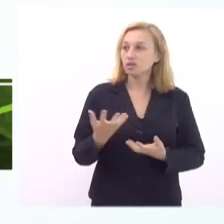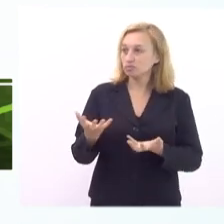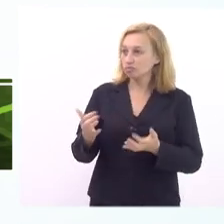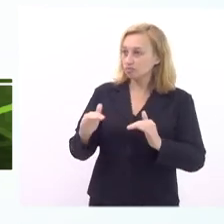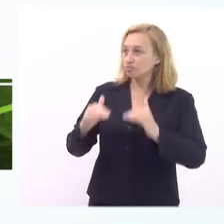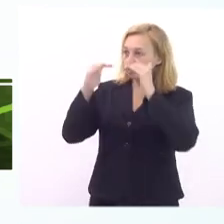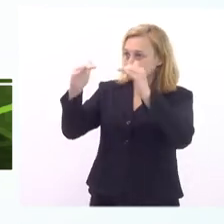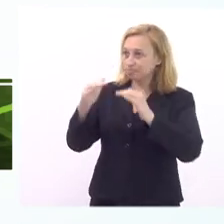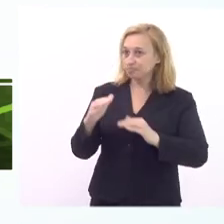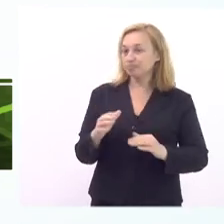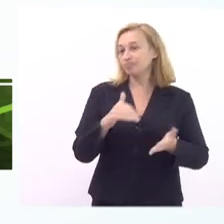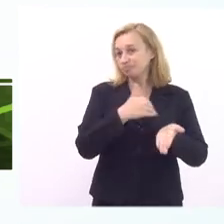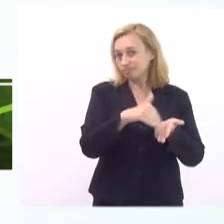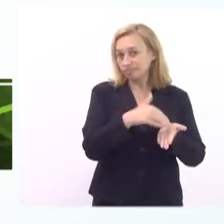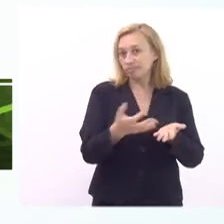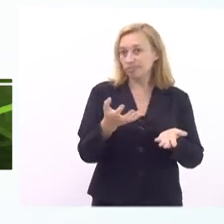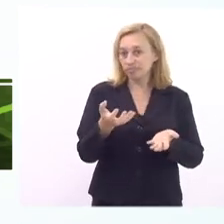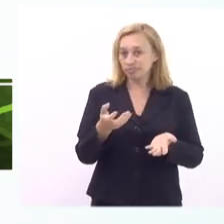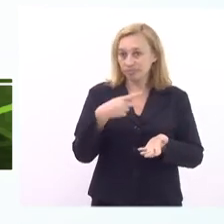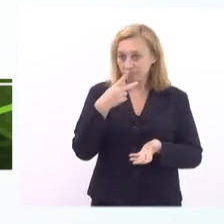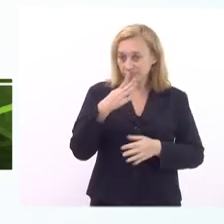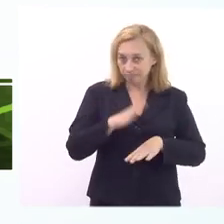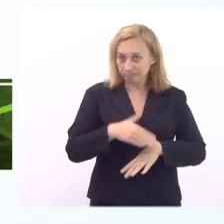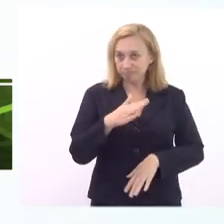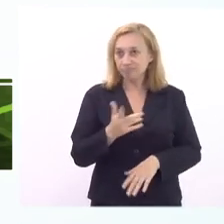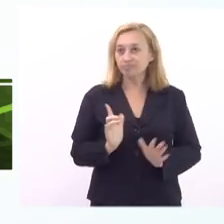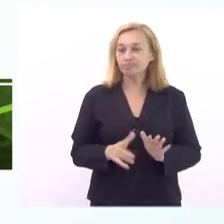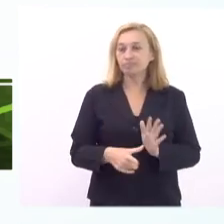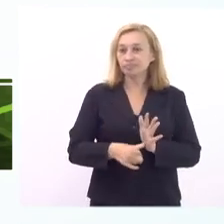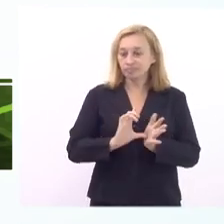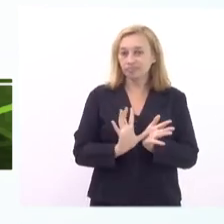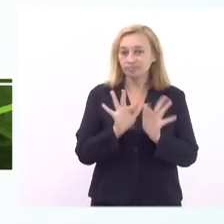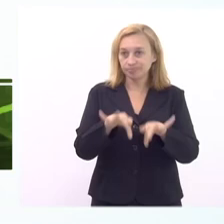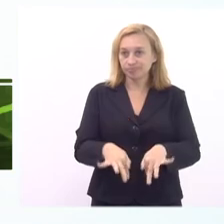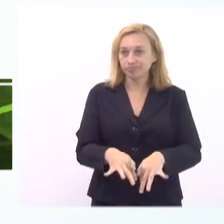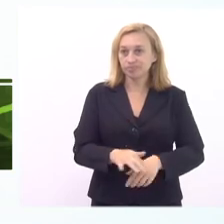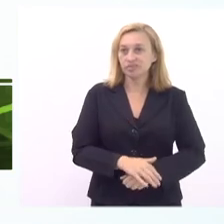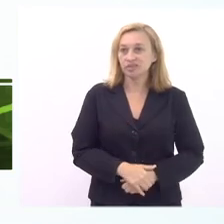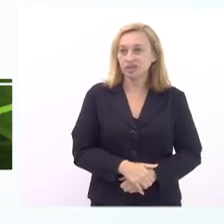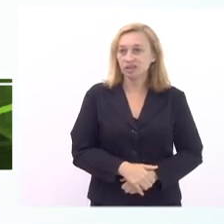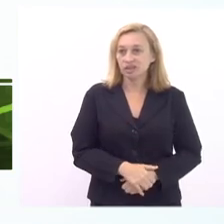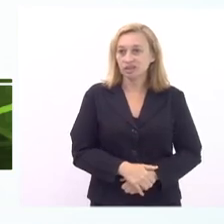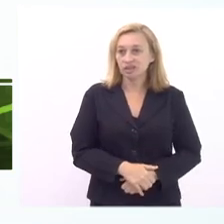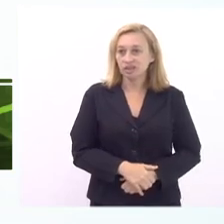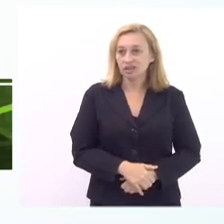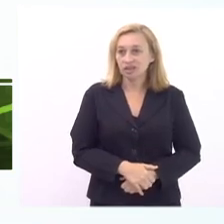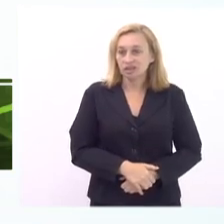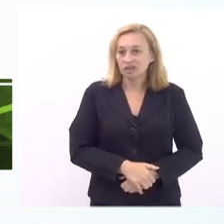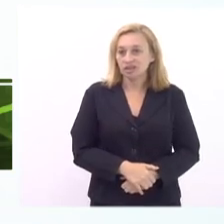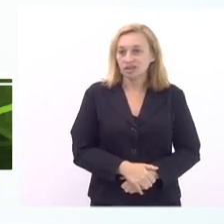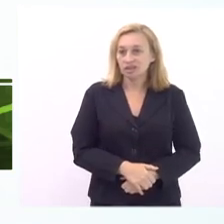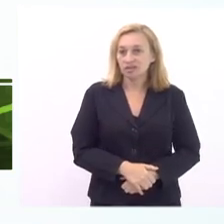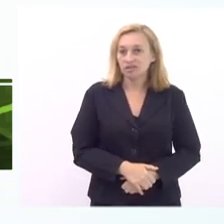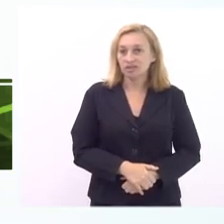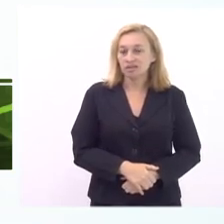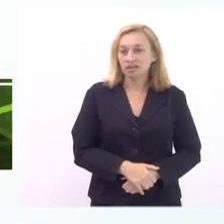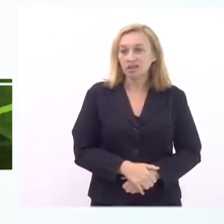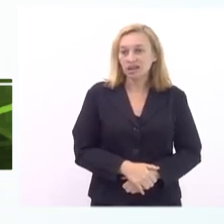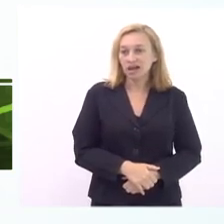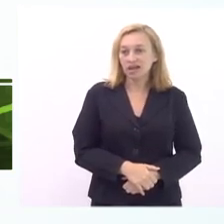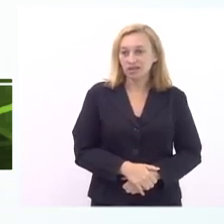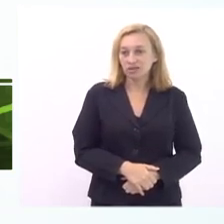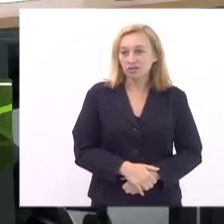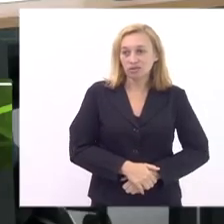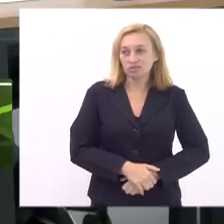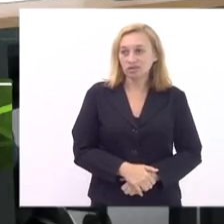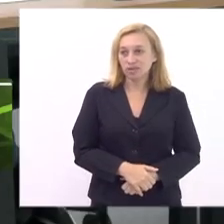fazer mais um comentário antes da gente encerrar a nossa audiência se tiver contemplado também não precisa